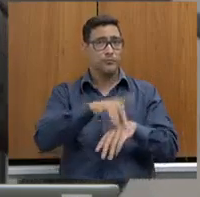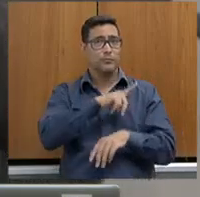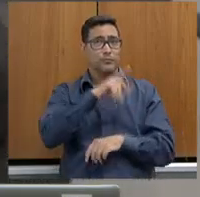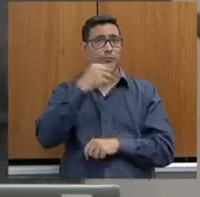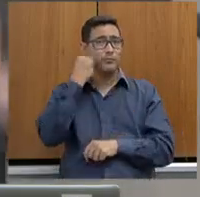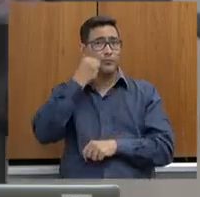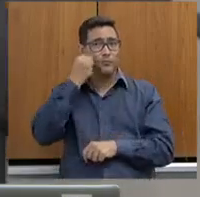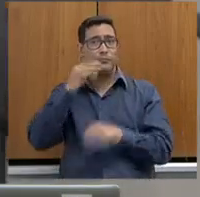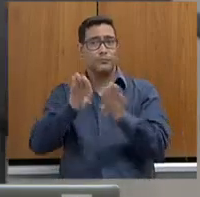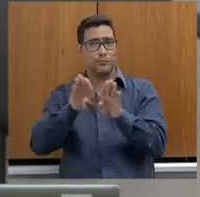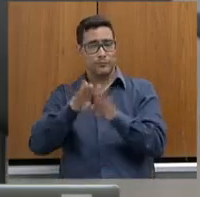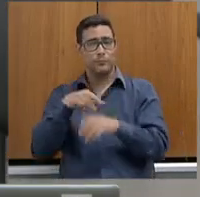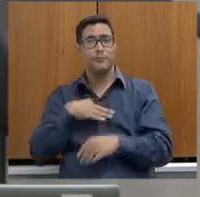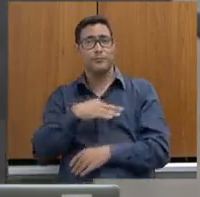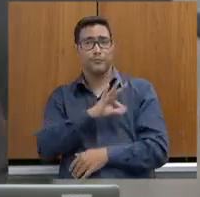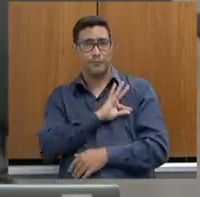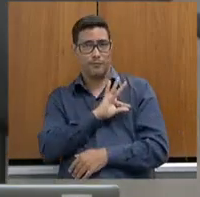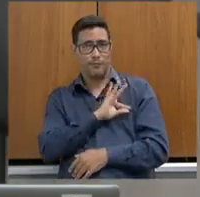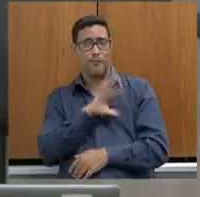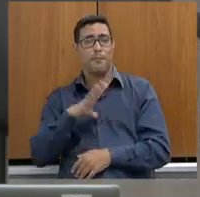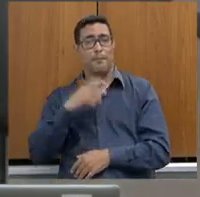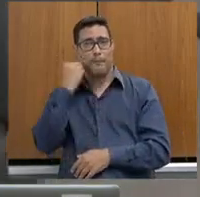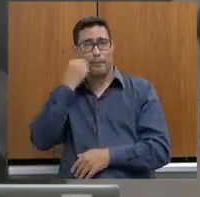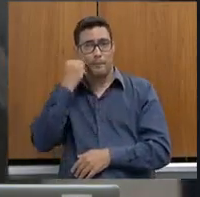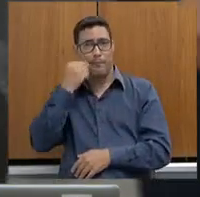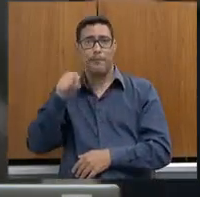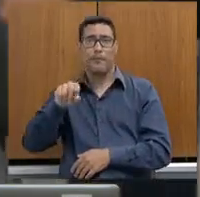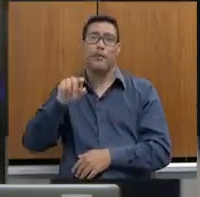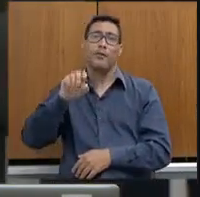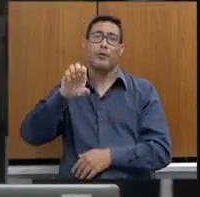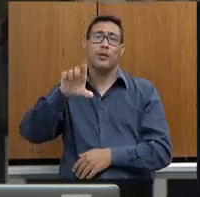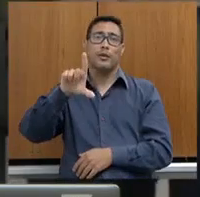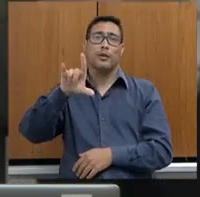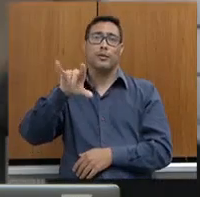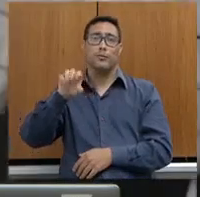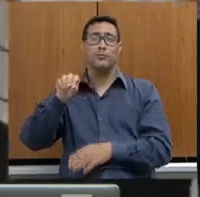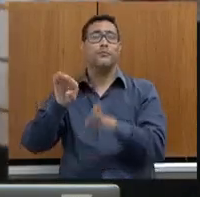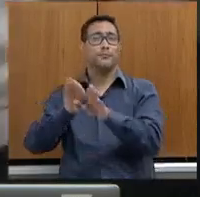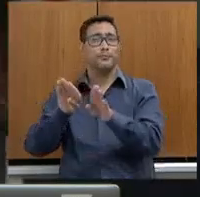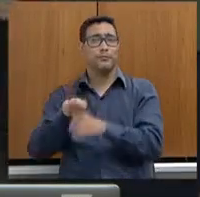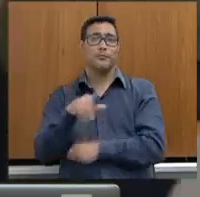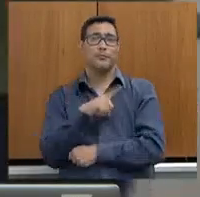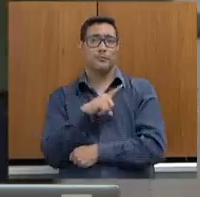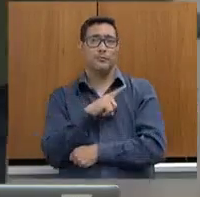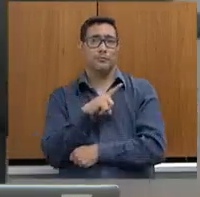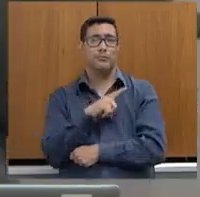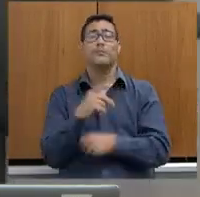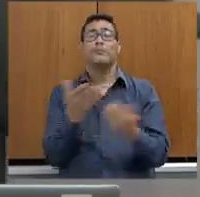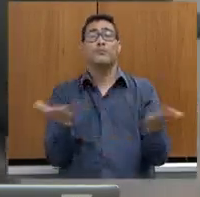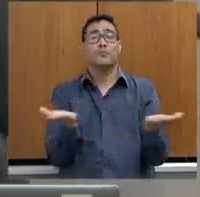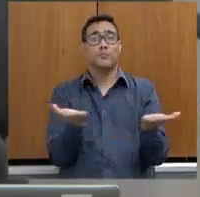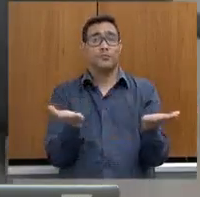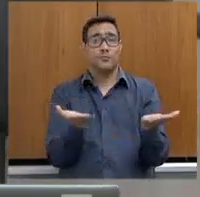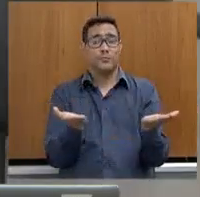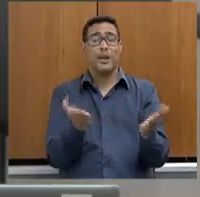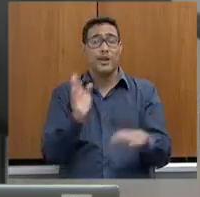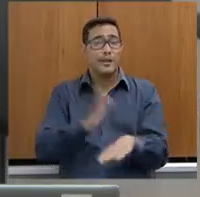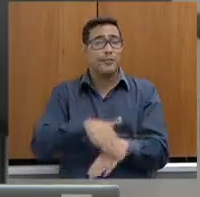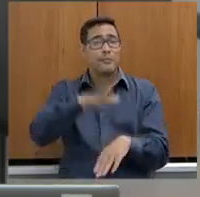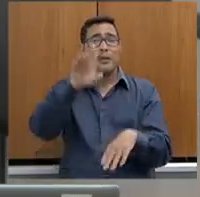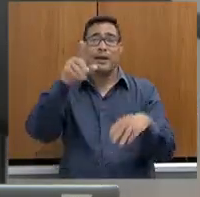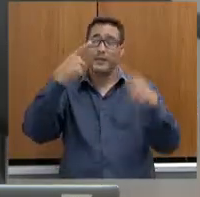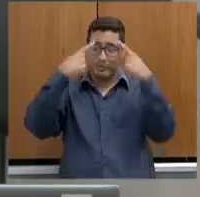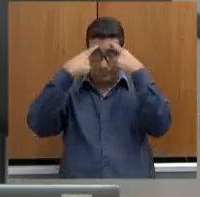tenho como policial, doutor Elcio também tem, nós temos a experiência, sabe de quê? Que hoje eles são mais violentos,